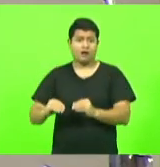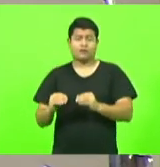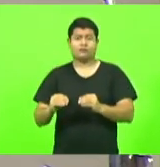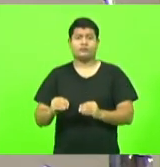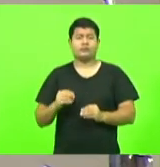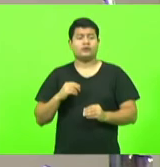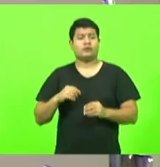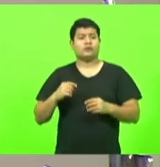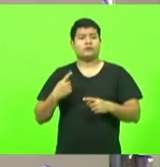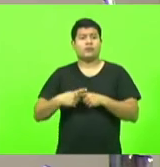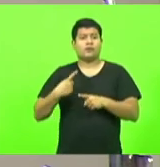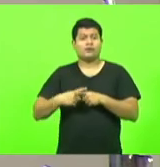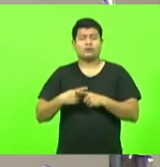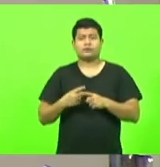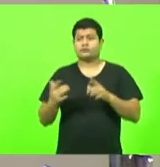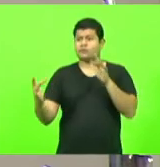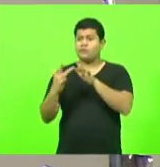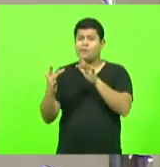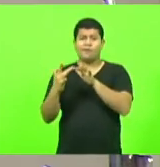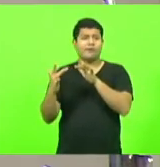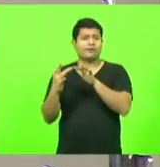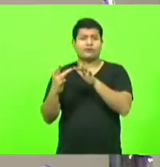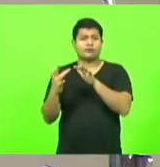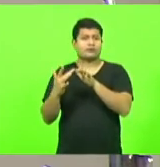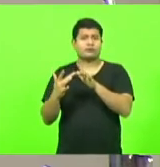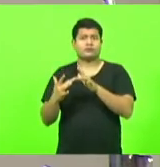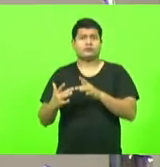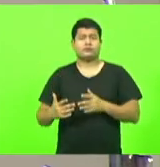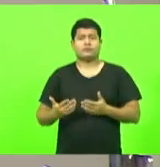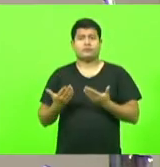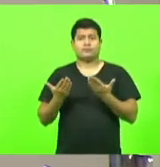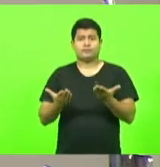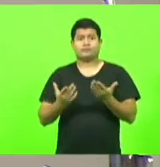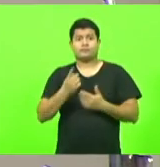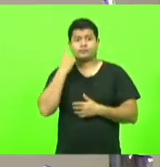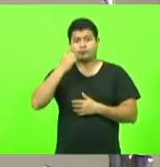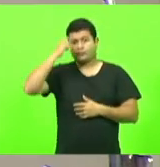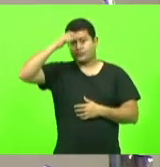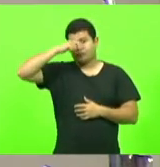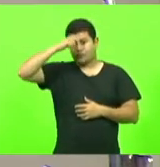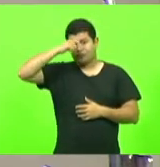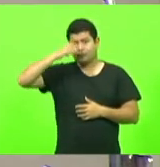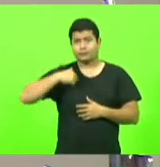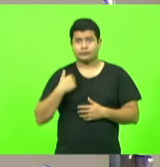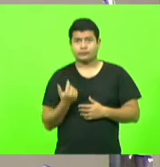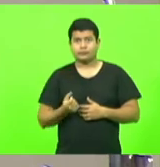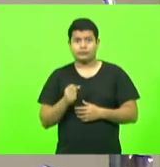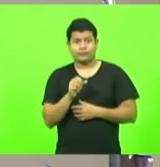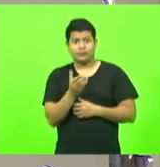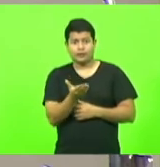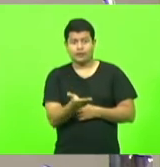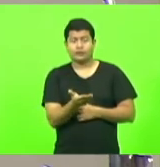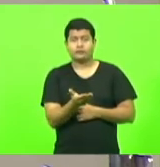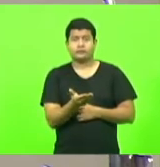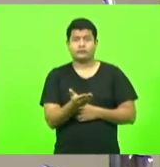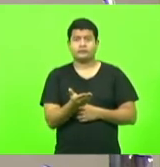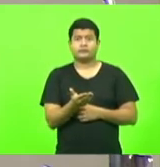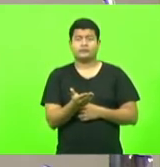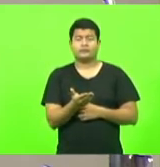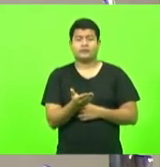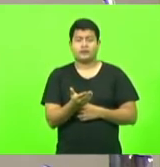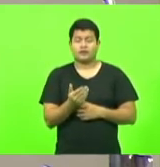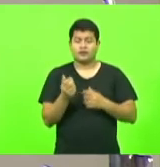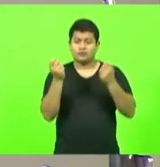o político que é trabalhar o deputado Maurício falou muito bem claro e o nosso o nosso senador